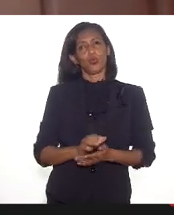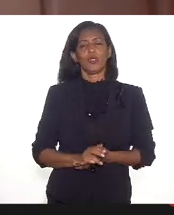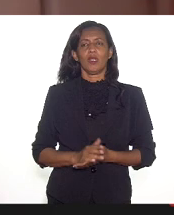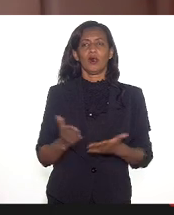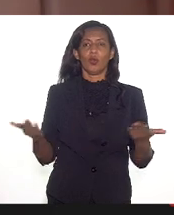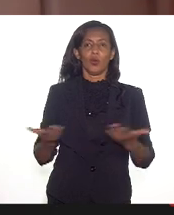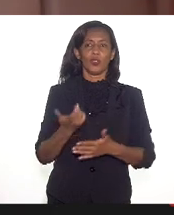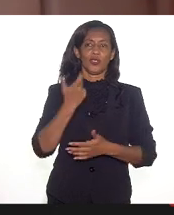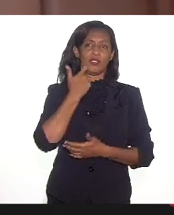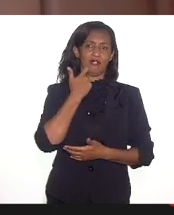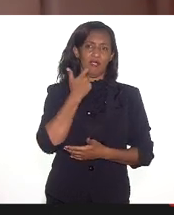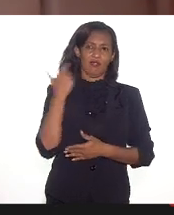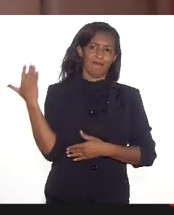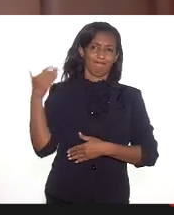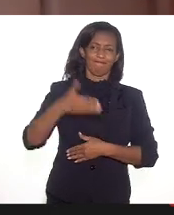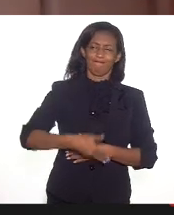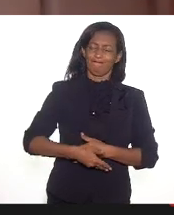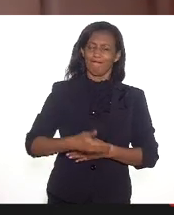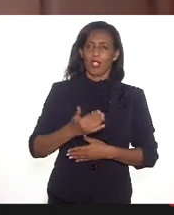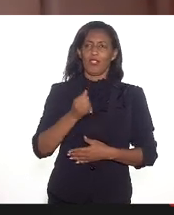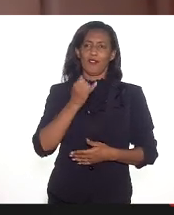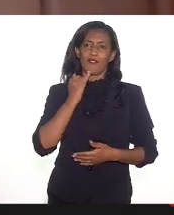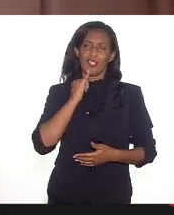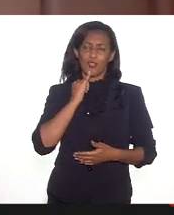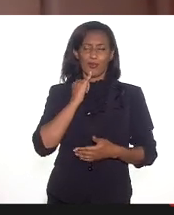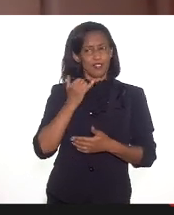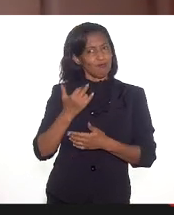sexta-feira, infelizmente.